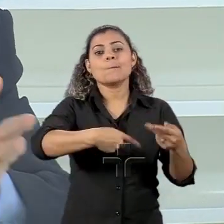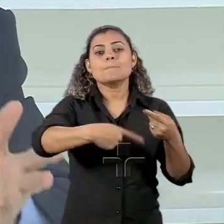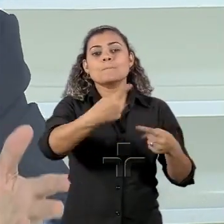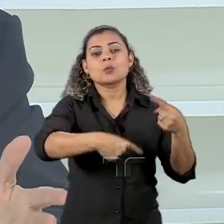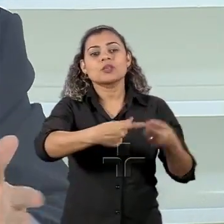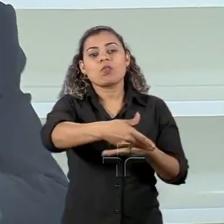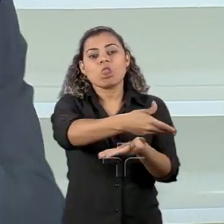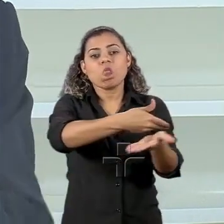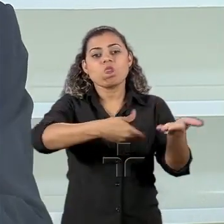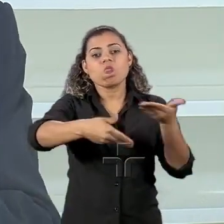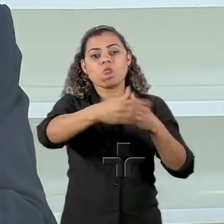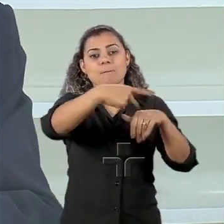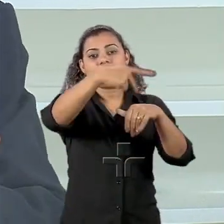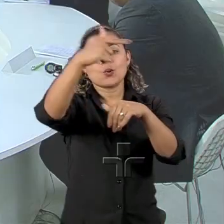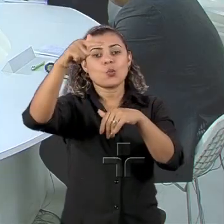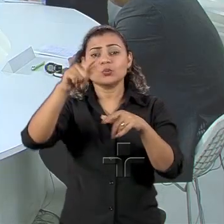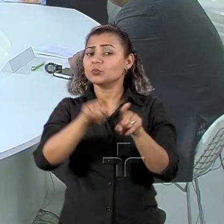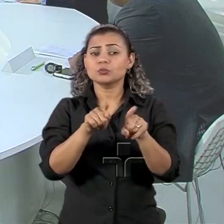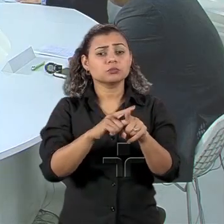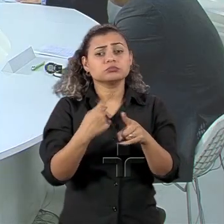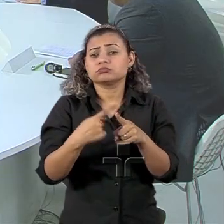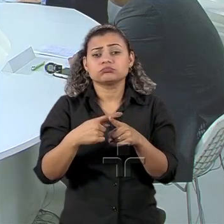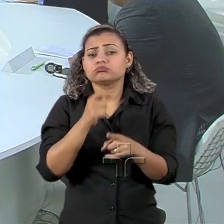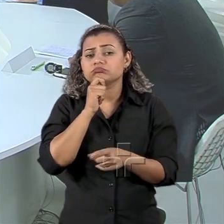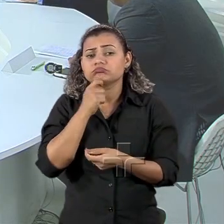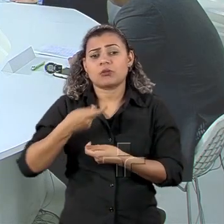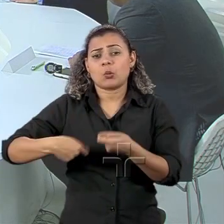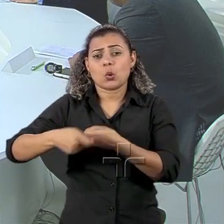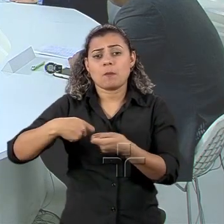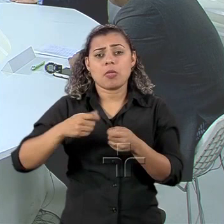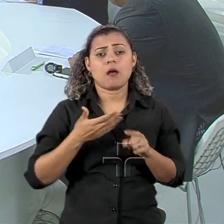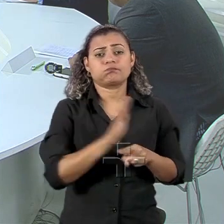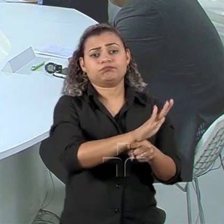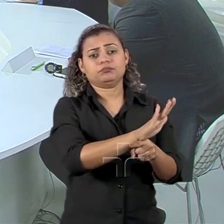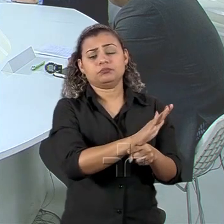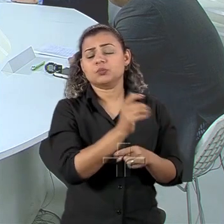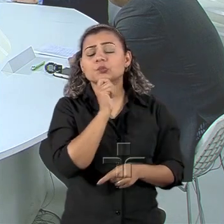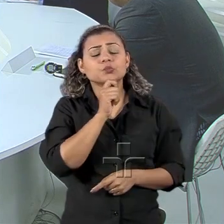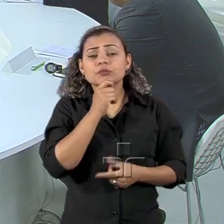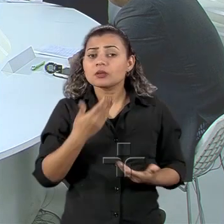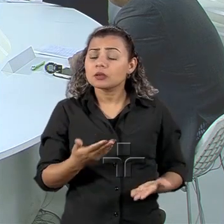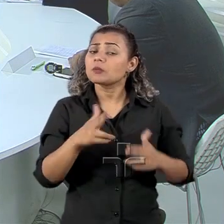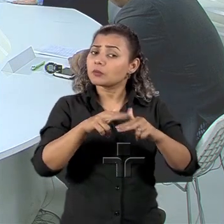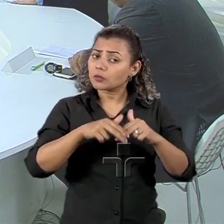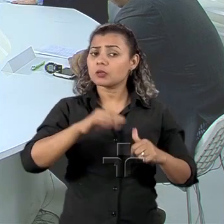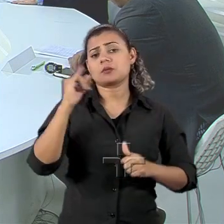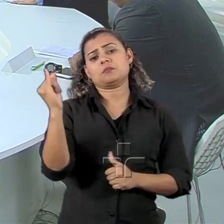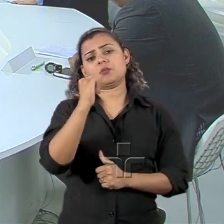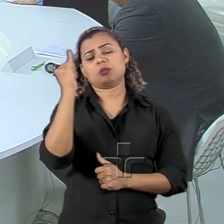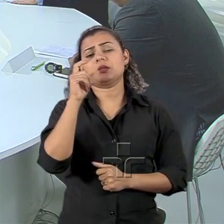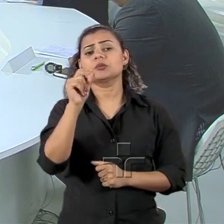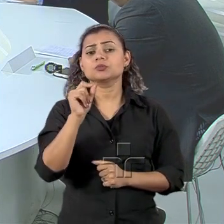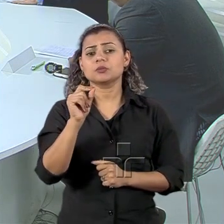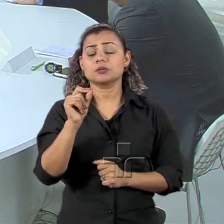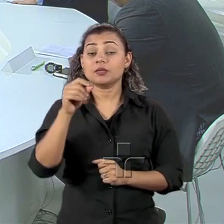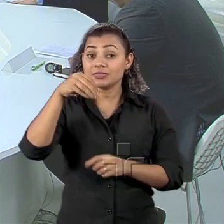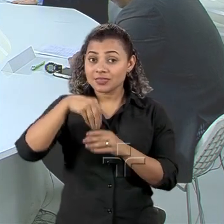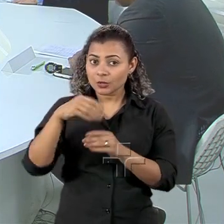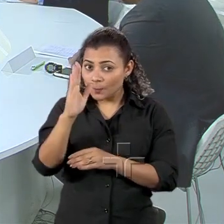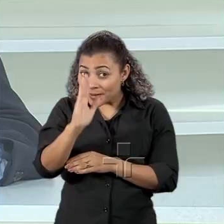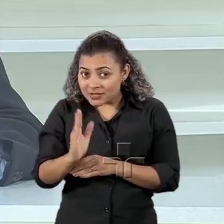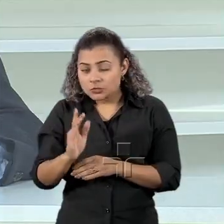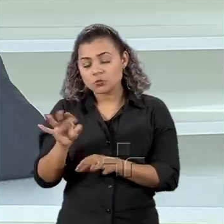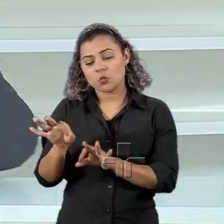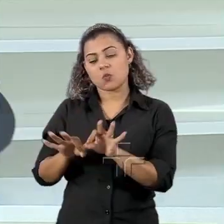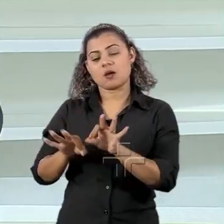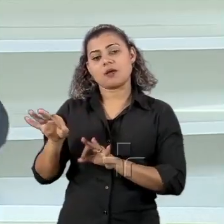ativa, porque não tinha o respaldo da economia. Então, isso é muito importante, quer dizer, colocar a casa em ordem em primeiro lugar